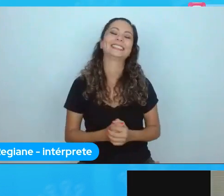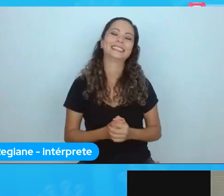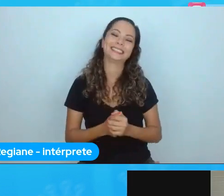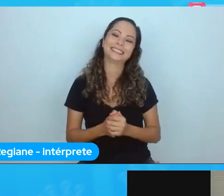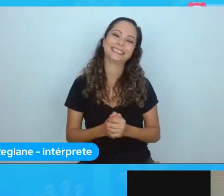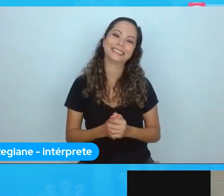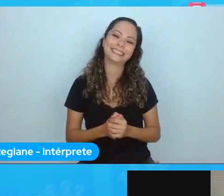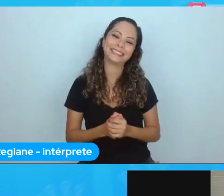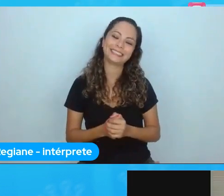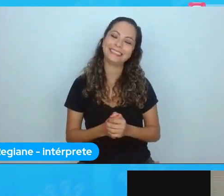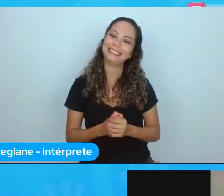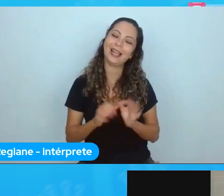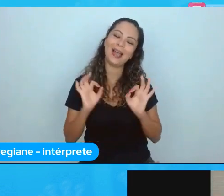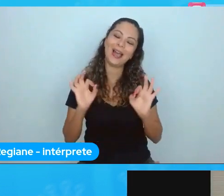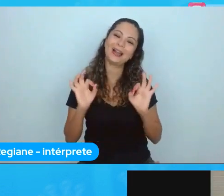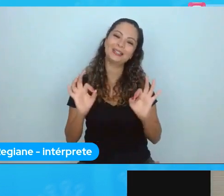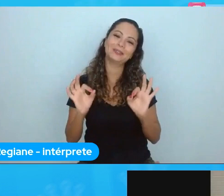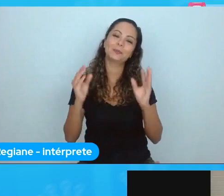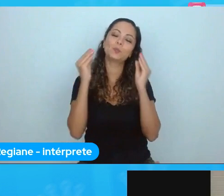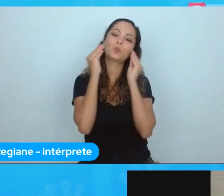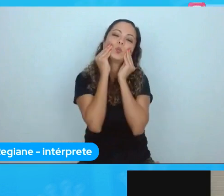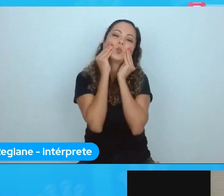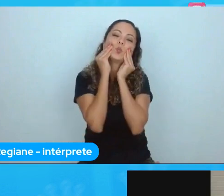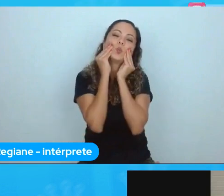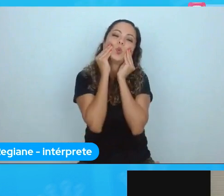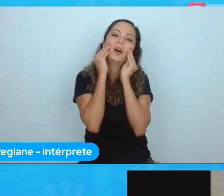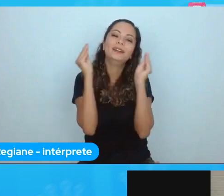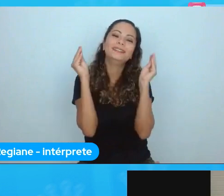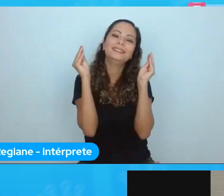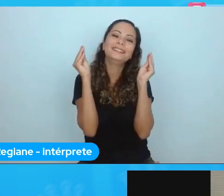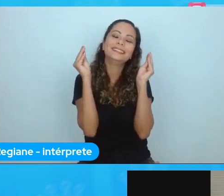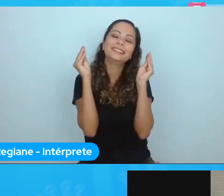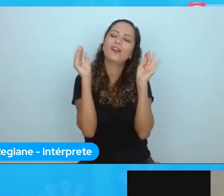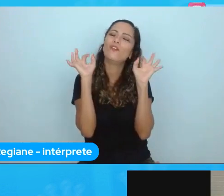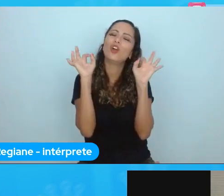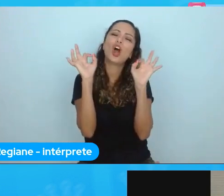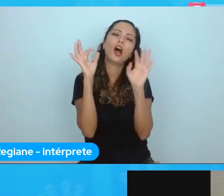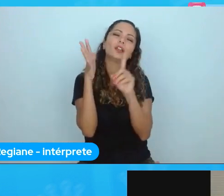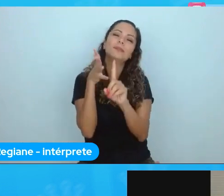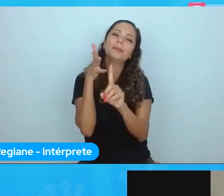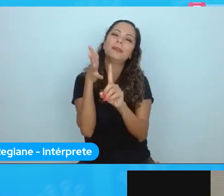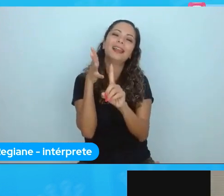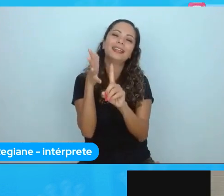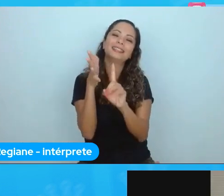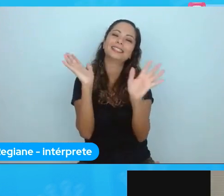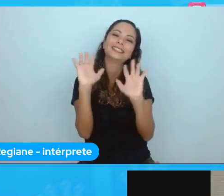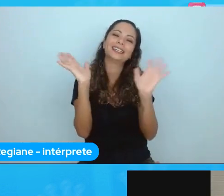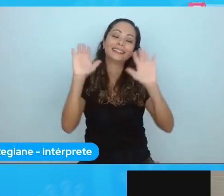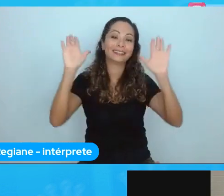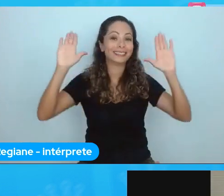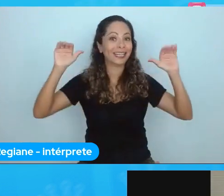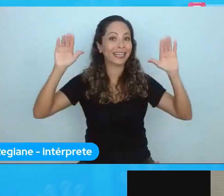Que ótimo. Um beijo, Elaine. Um beijo. Foi ótima a sua palestra. Tchau, tchau, gente. Tchau.